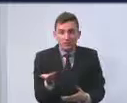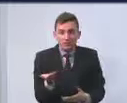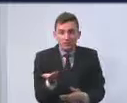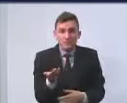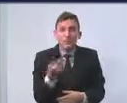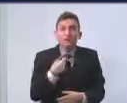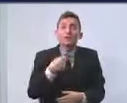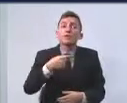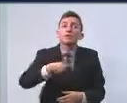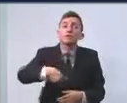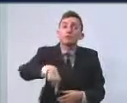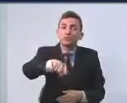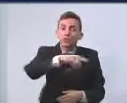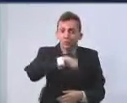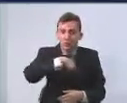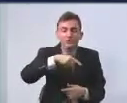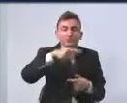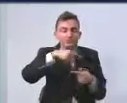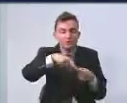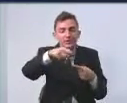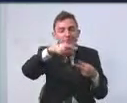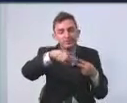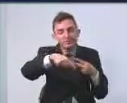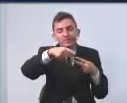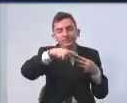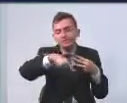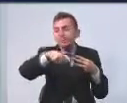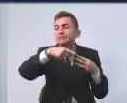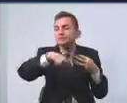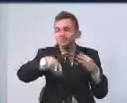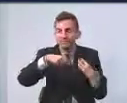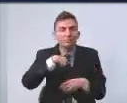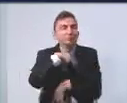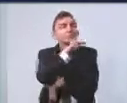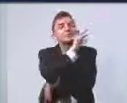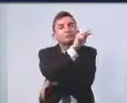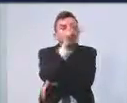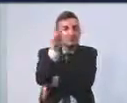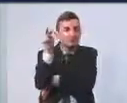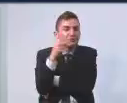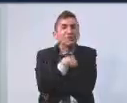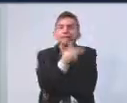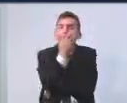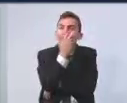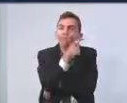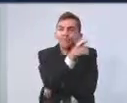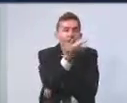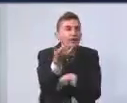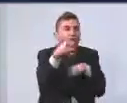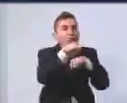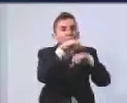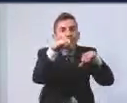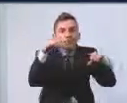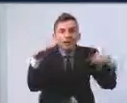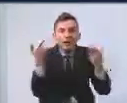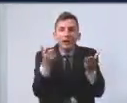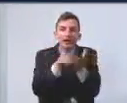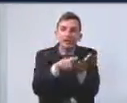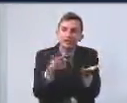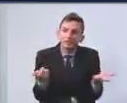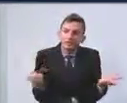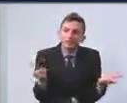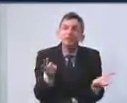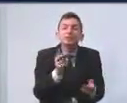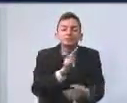Nós, semanalmente, nos deparamos com reportagens nos periódicos, inscritos nos